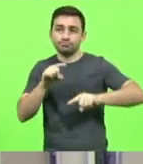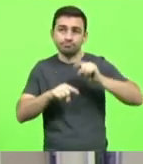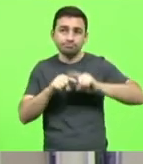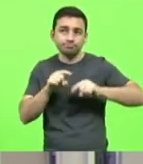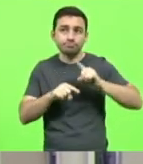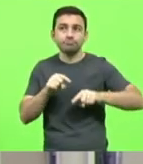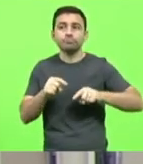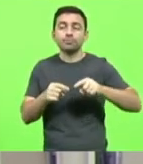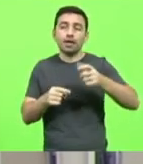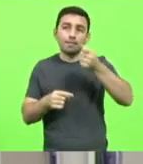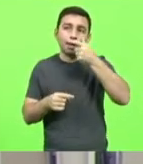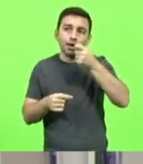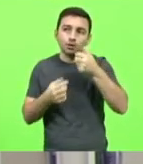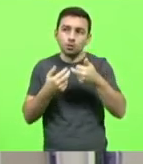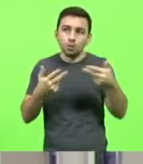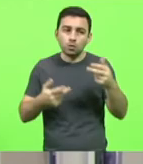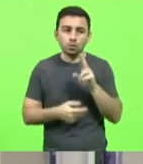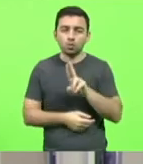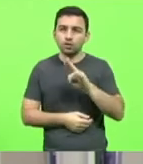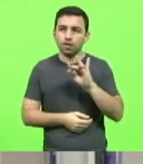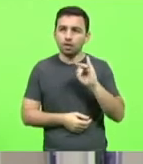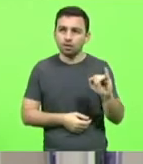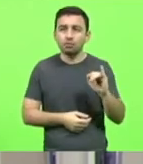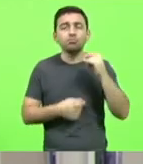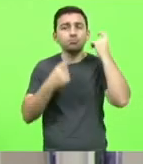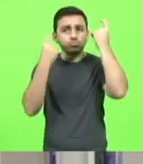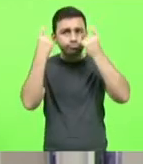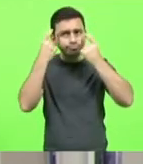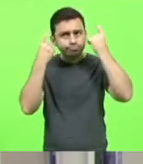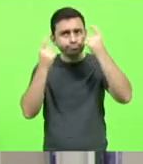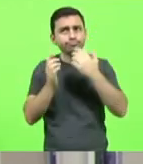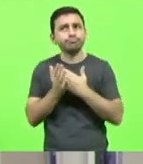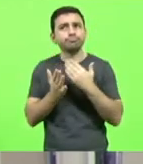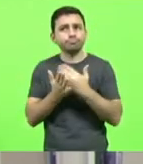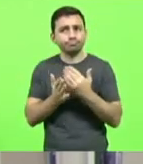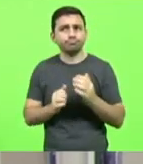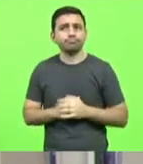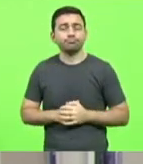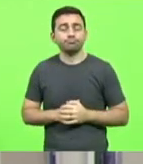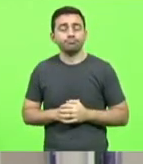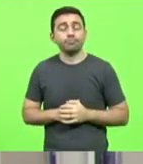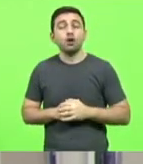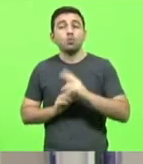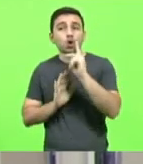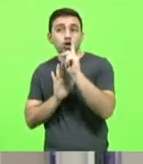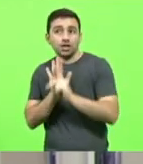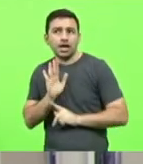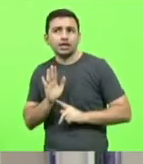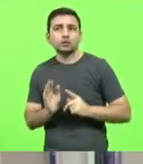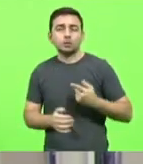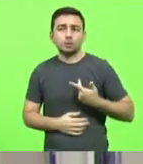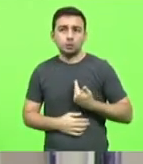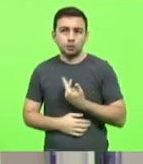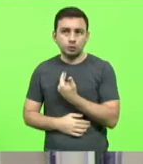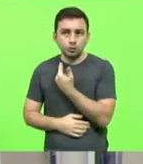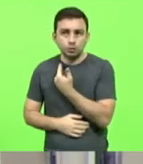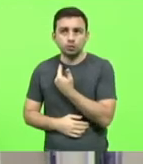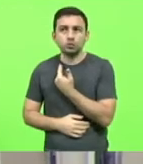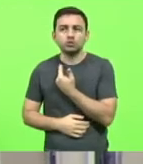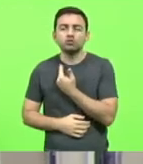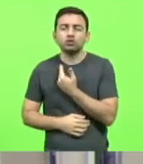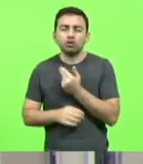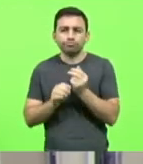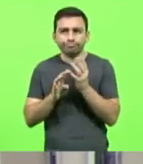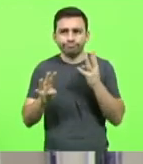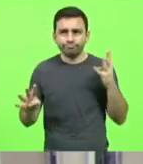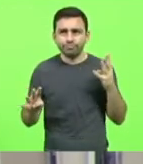UTIs é uma grande preocupação, tanto é que o projeto de cirurgias eletivas, que é aguardado há muito tempo.